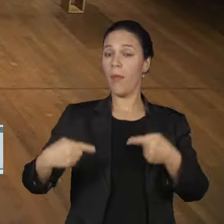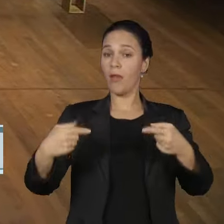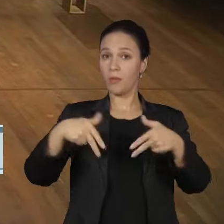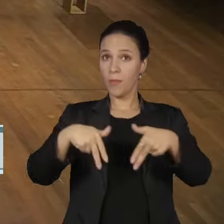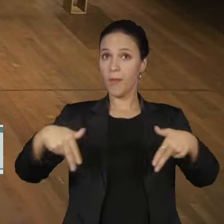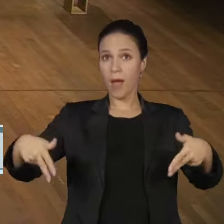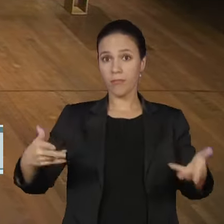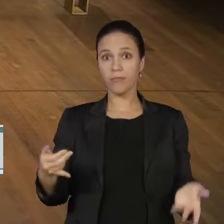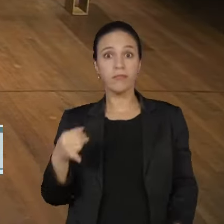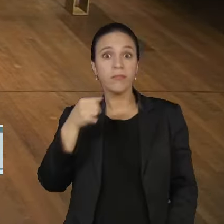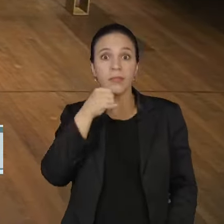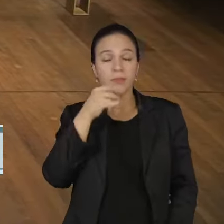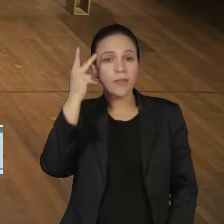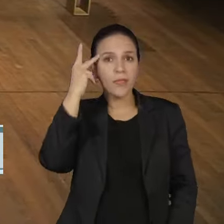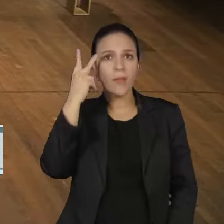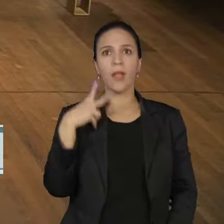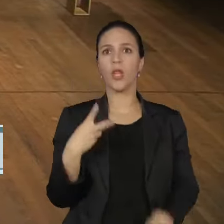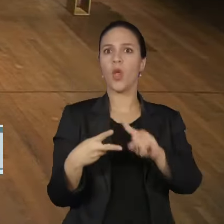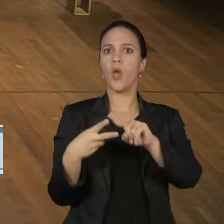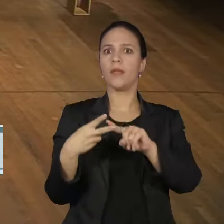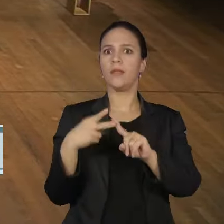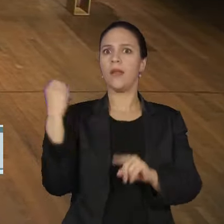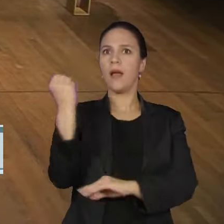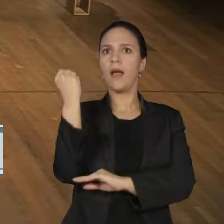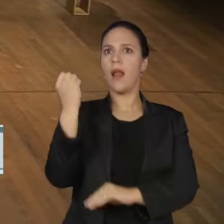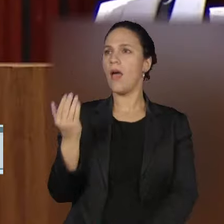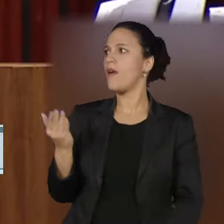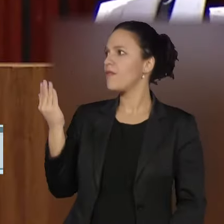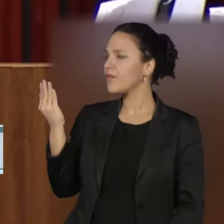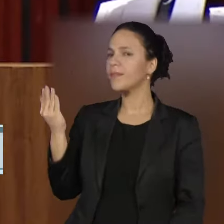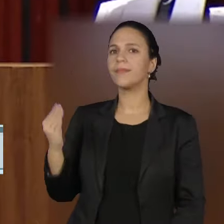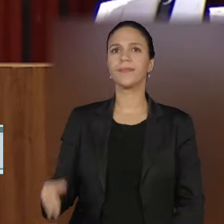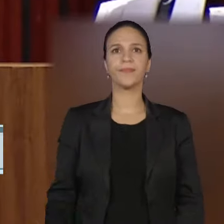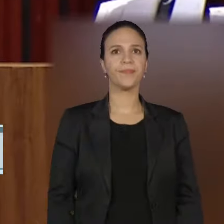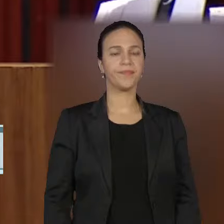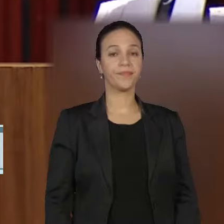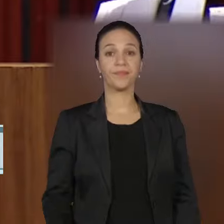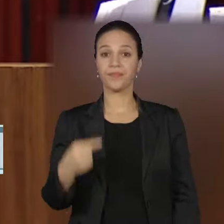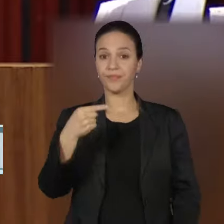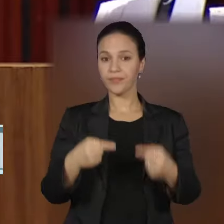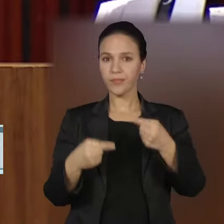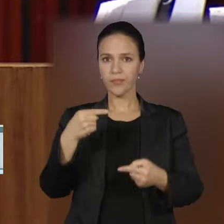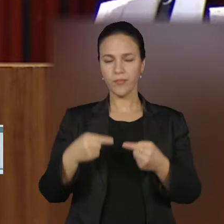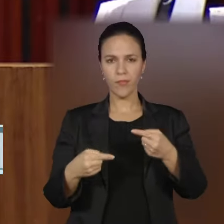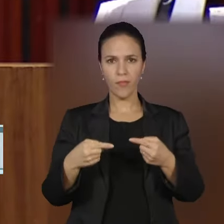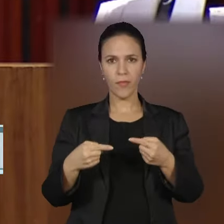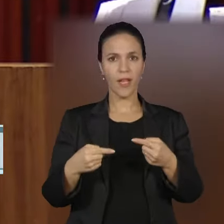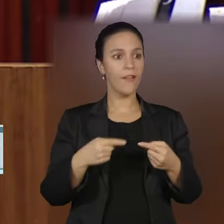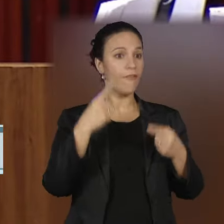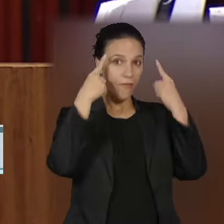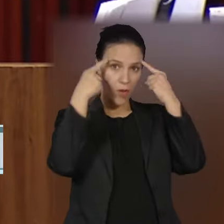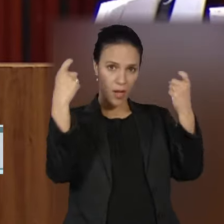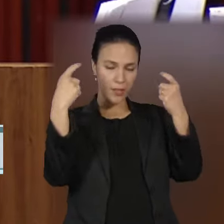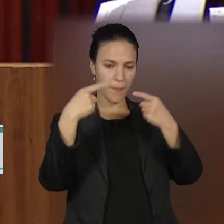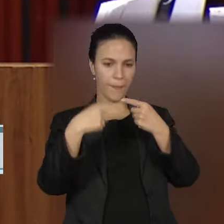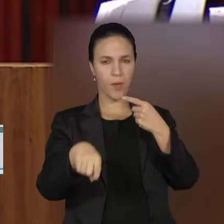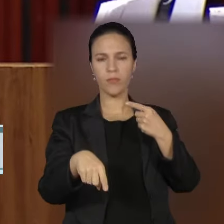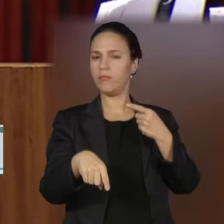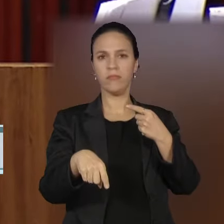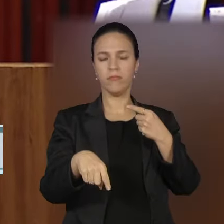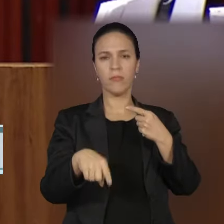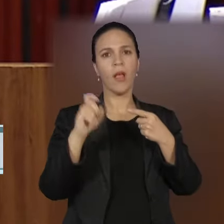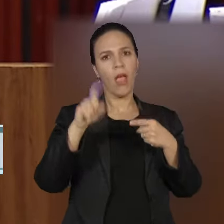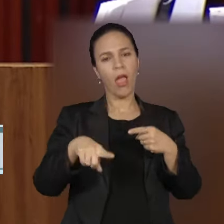Em São Paulo, houve dois casos graves de agressão. Política não é violência. É a superação da